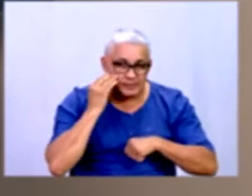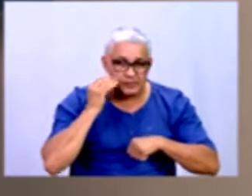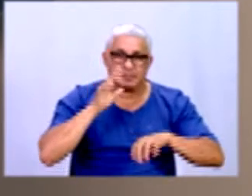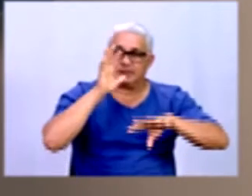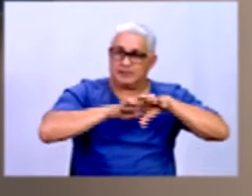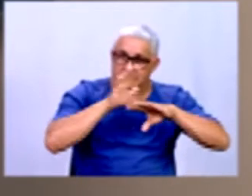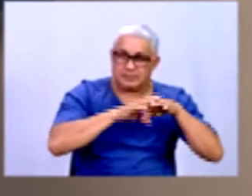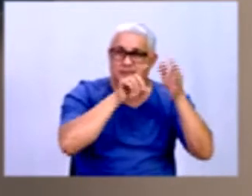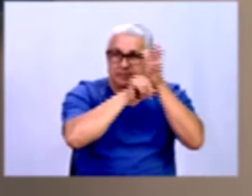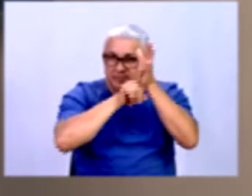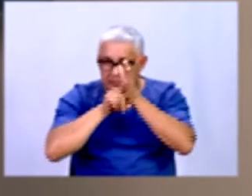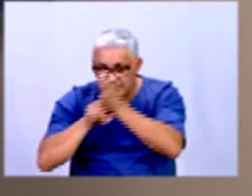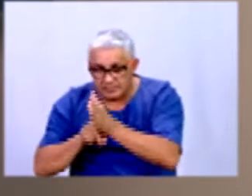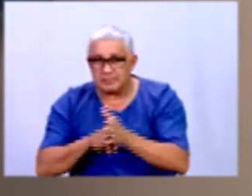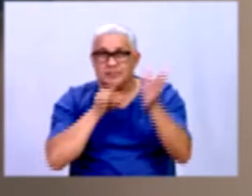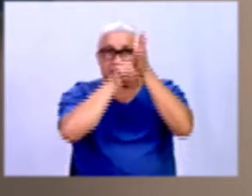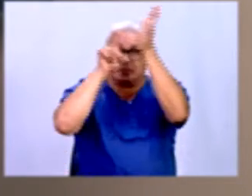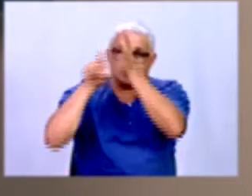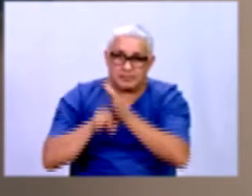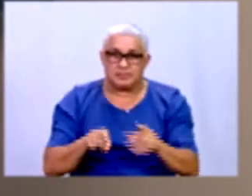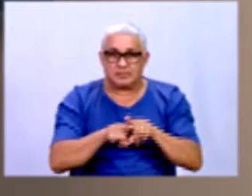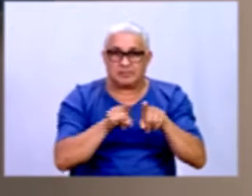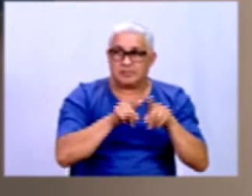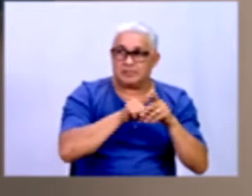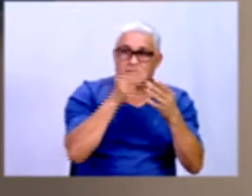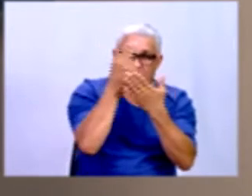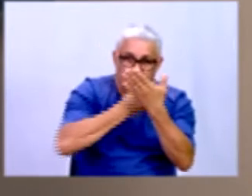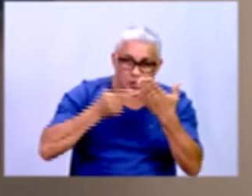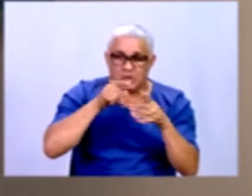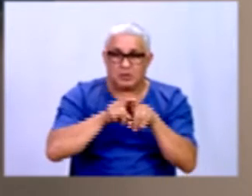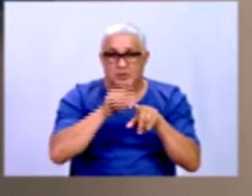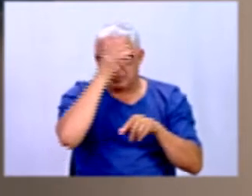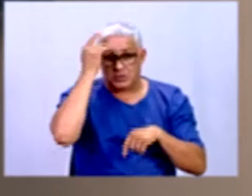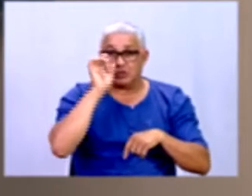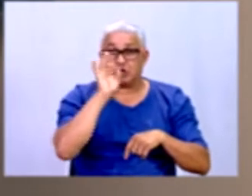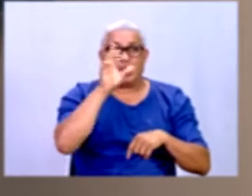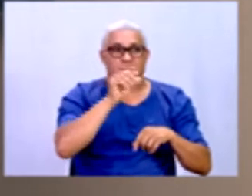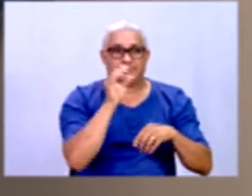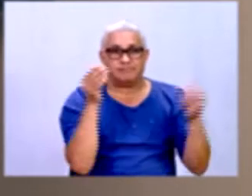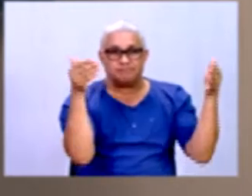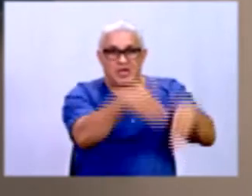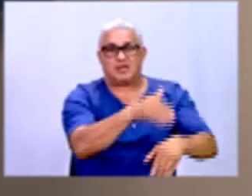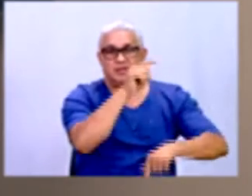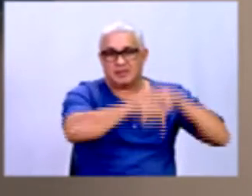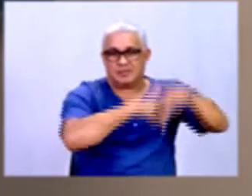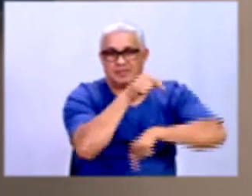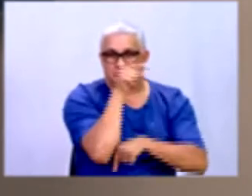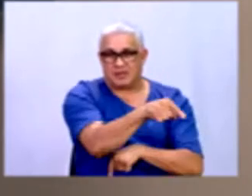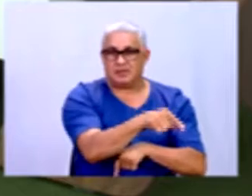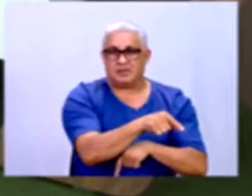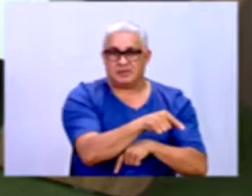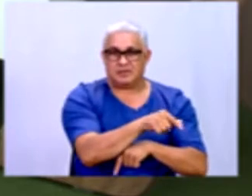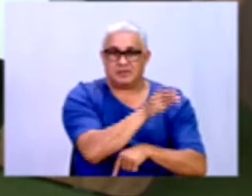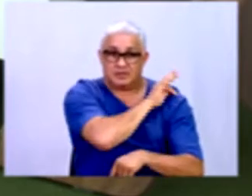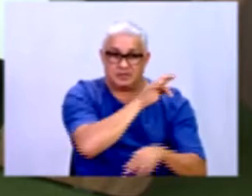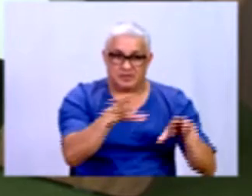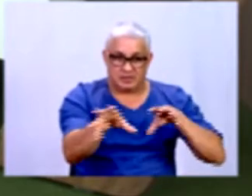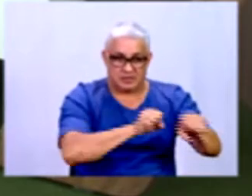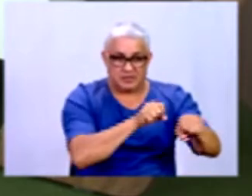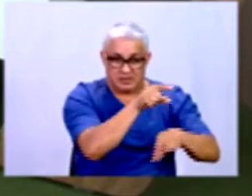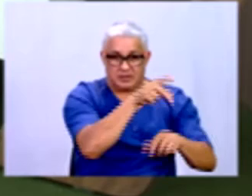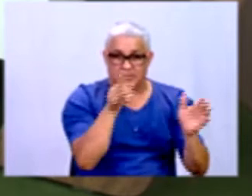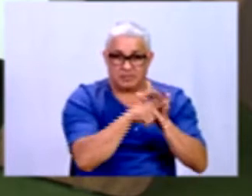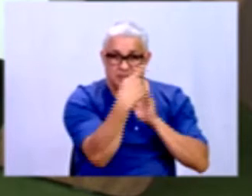pesquisa, de questionário, de gráfico, de tudo isso. Porque é uma pessoa que ela só trabalha com isso, né? A formação dele é na área. É na área.